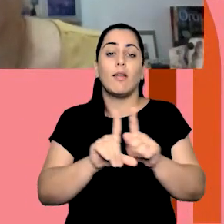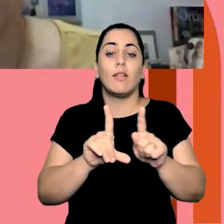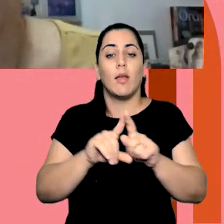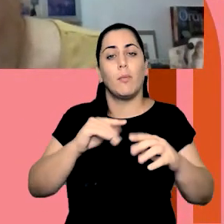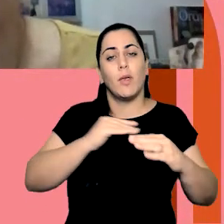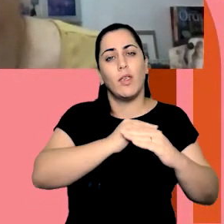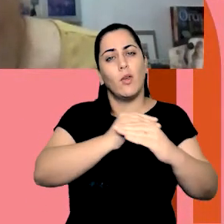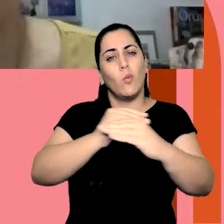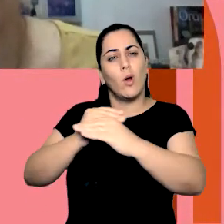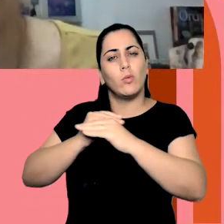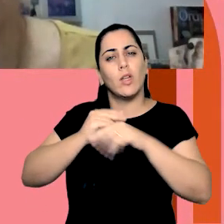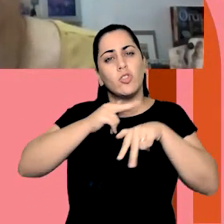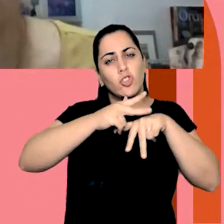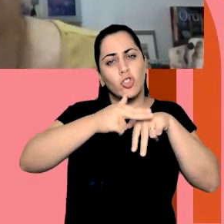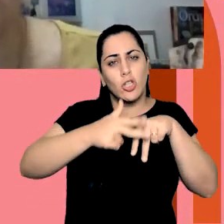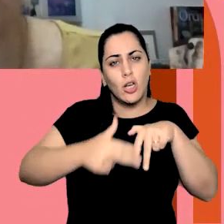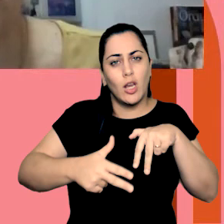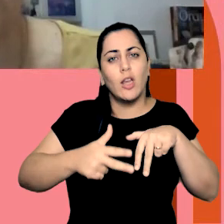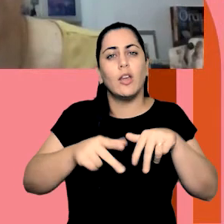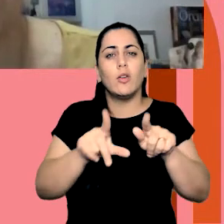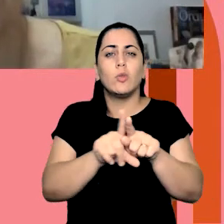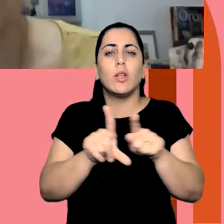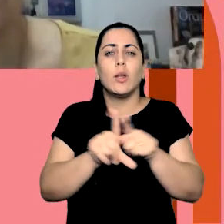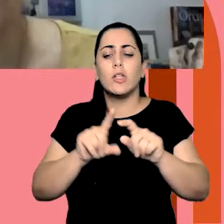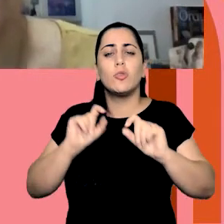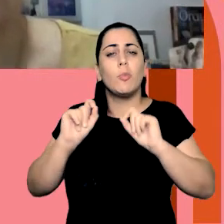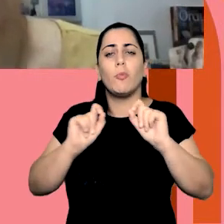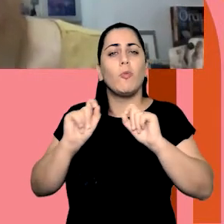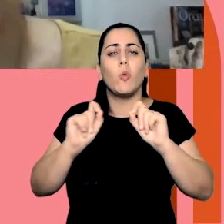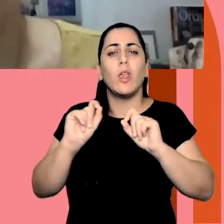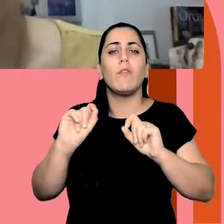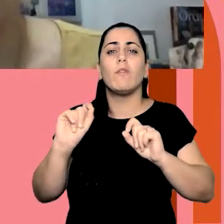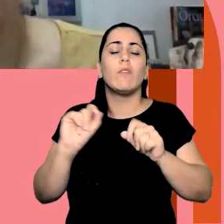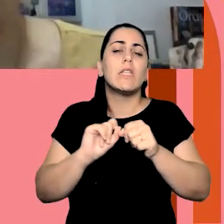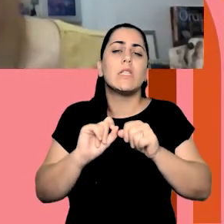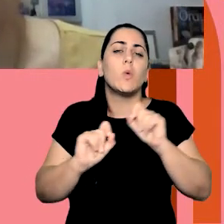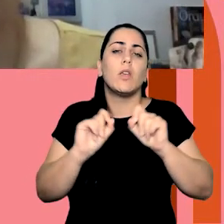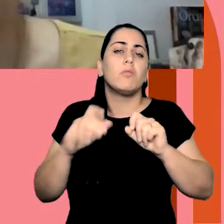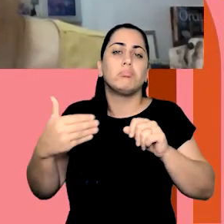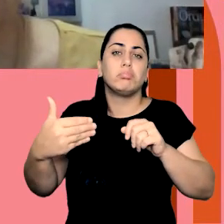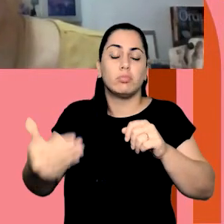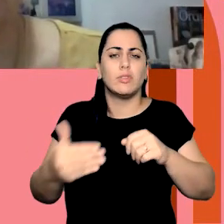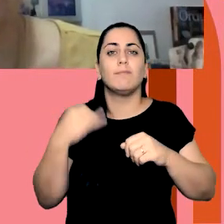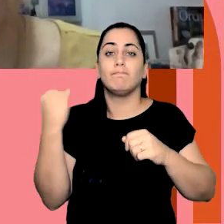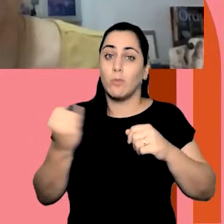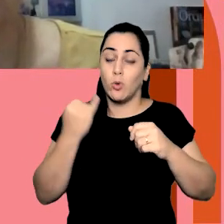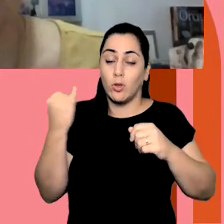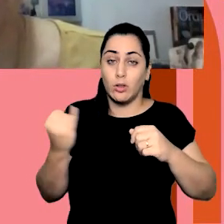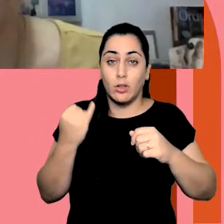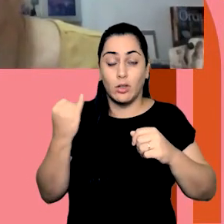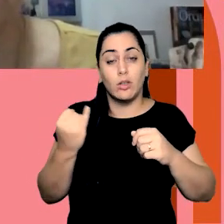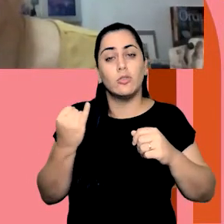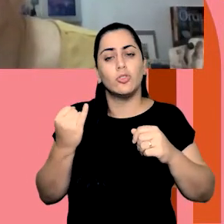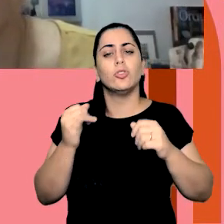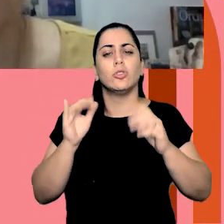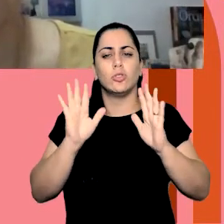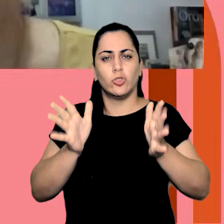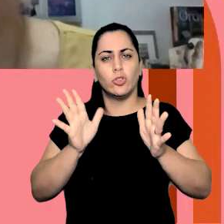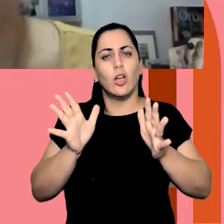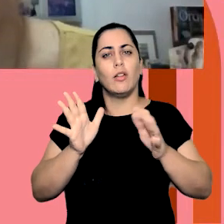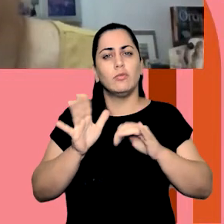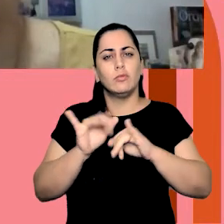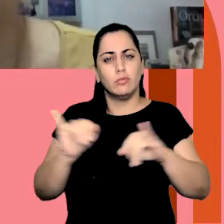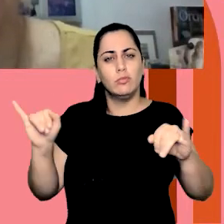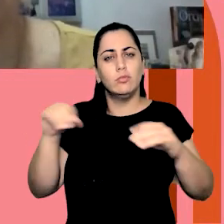equidade de gênero, sobre as ações que a gente pode ter. Então, acho que é algo bem importante e nós colocamos isso na